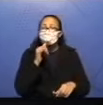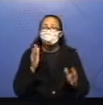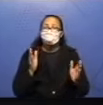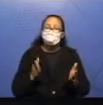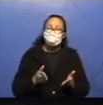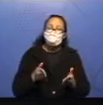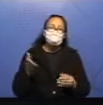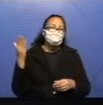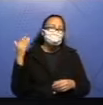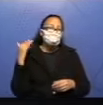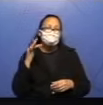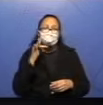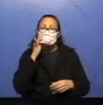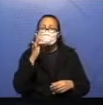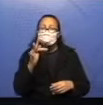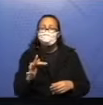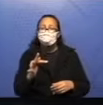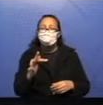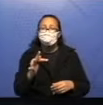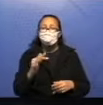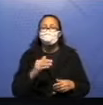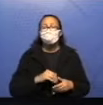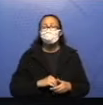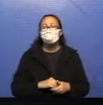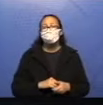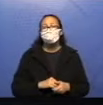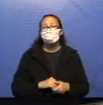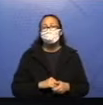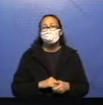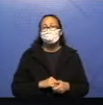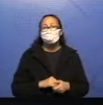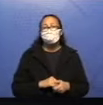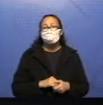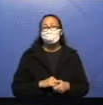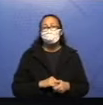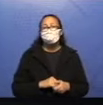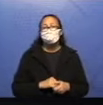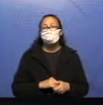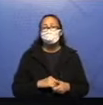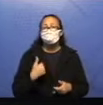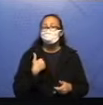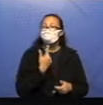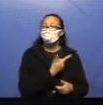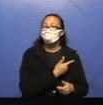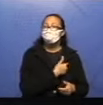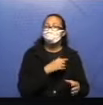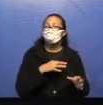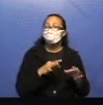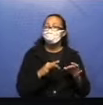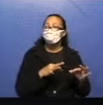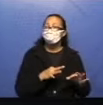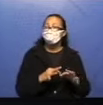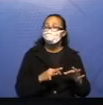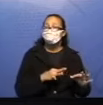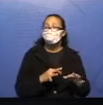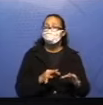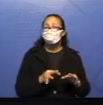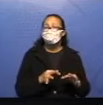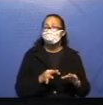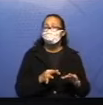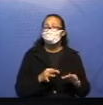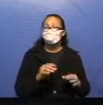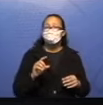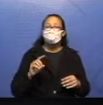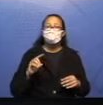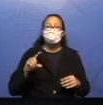texto. Você pode usar para ver se você atendeu todos eles. Agora, nós vamos nos preparar que na próxima aula nós possamos criar